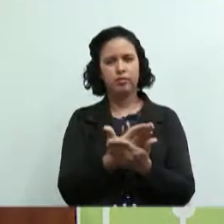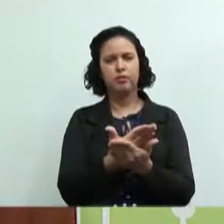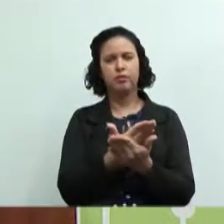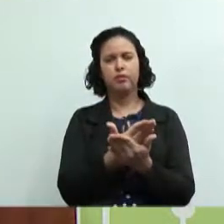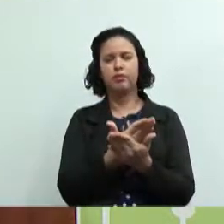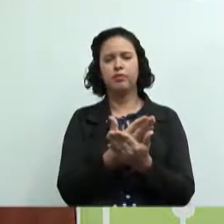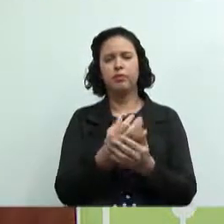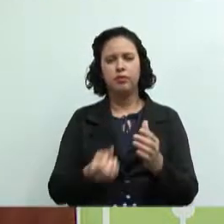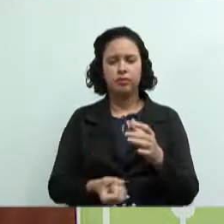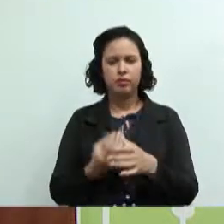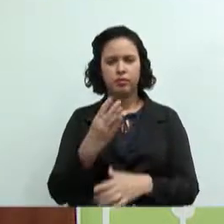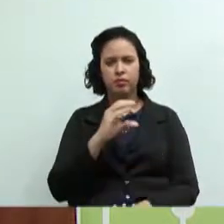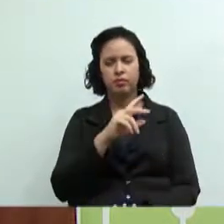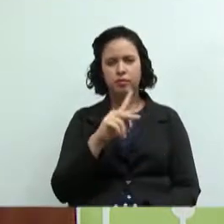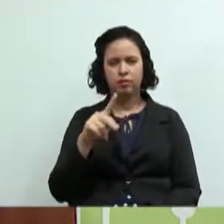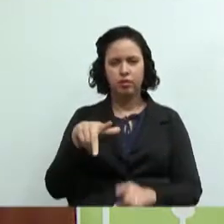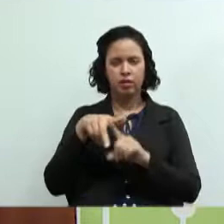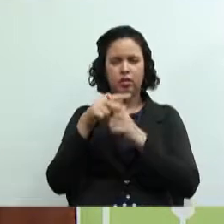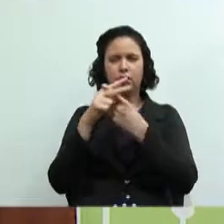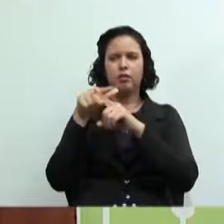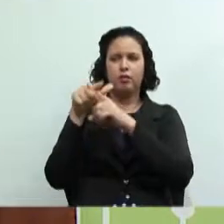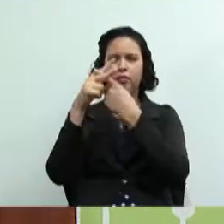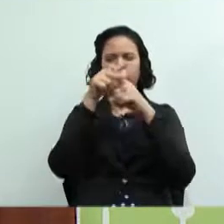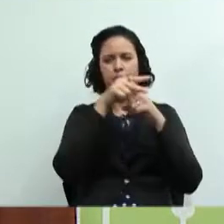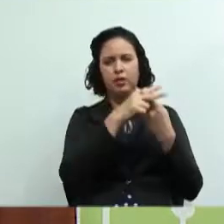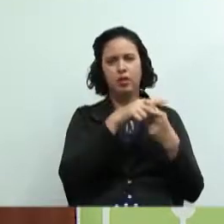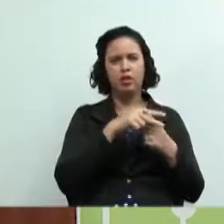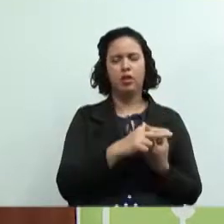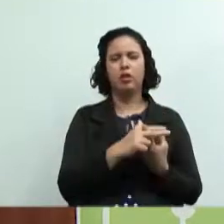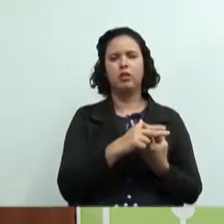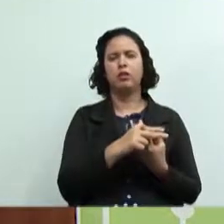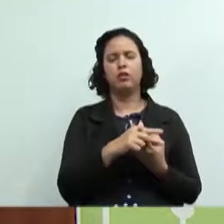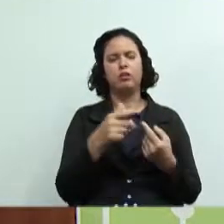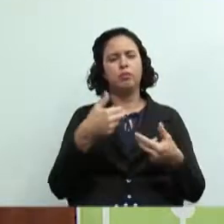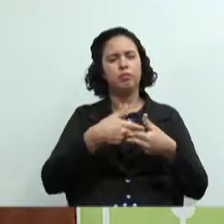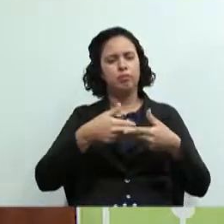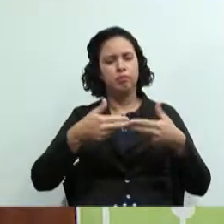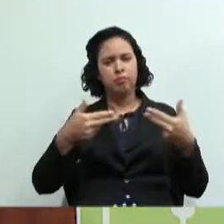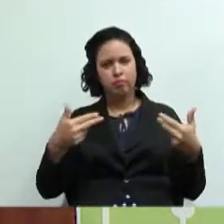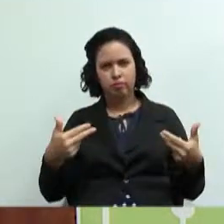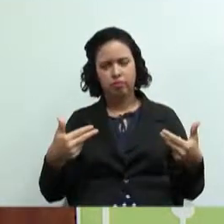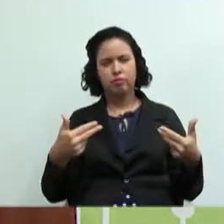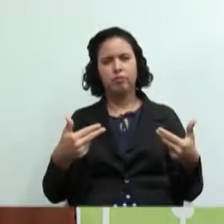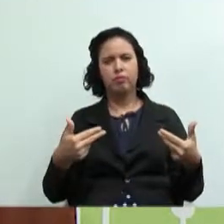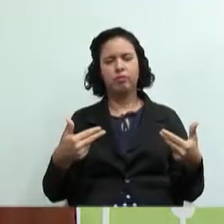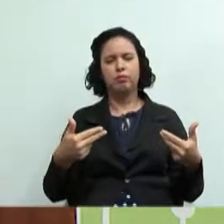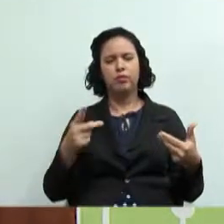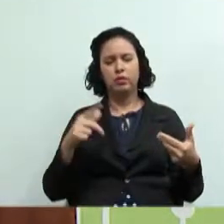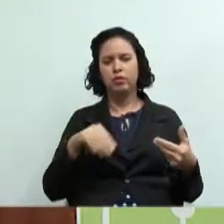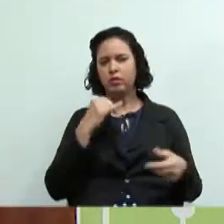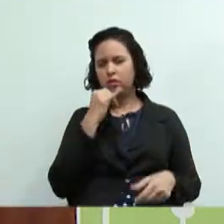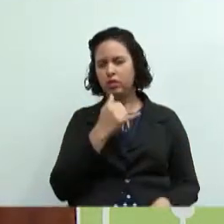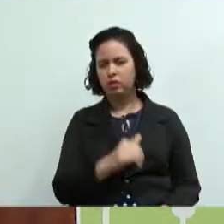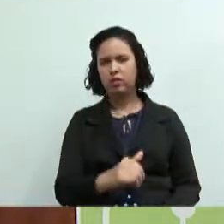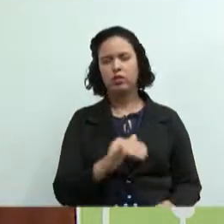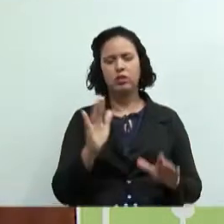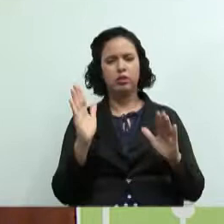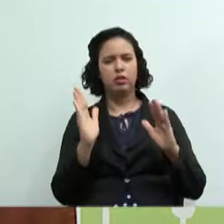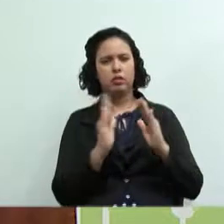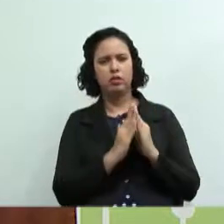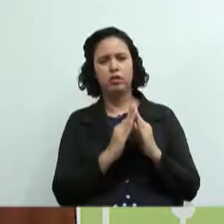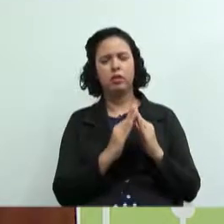reparos reparos de cano de encanamento de esgoto reparo em rede elétrica de casa